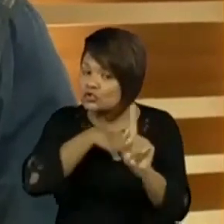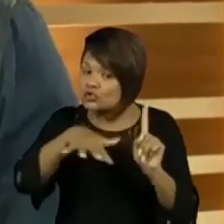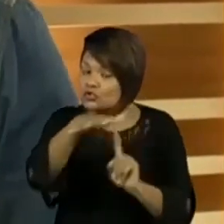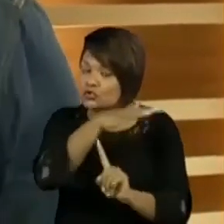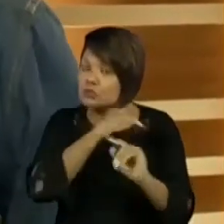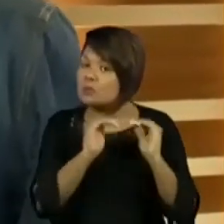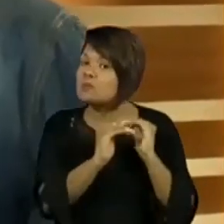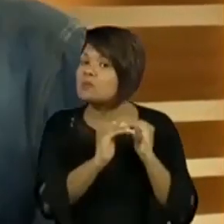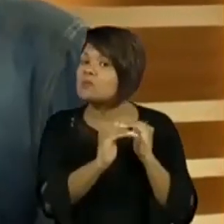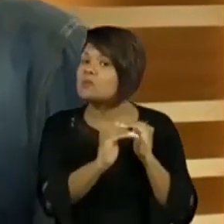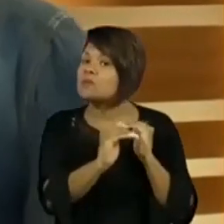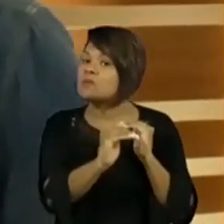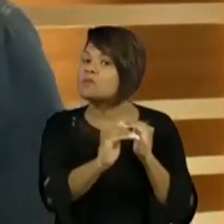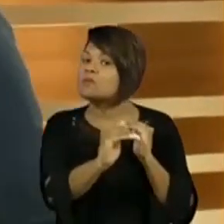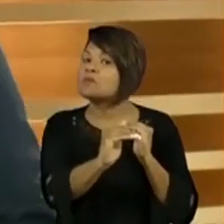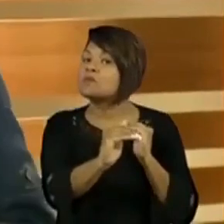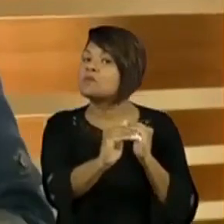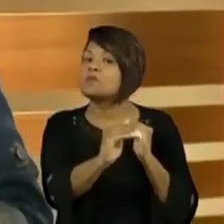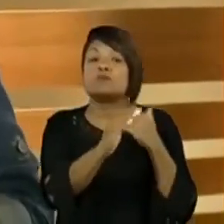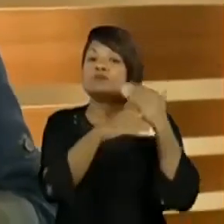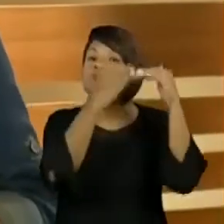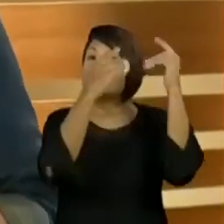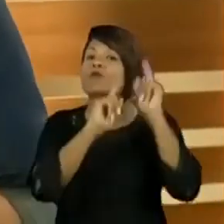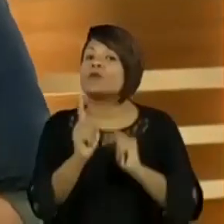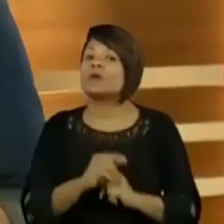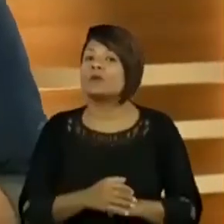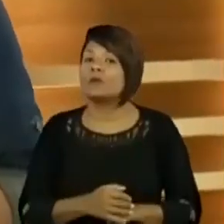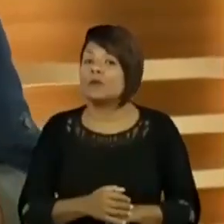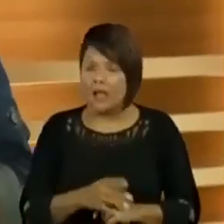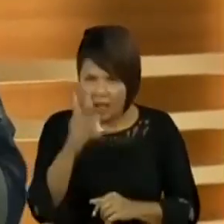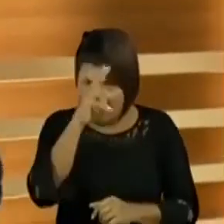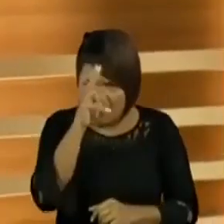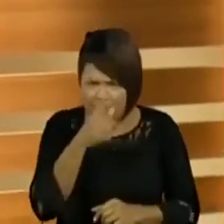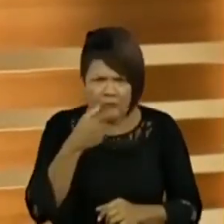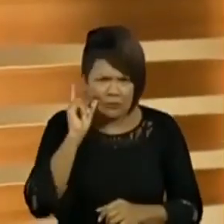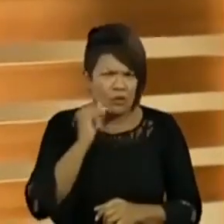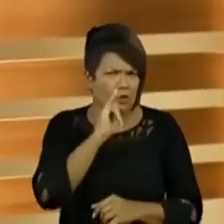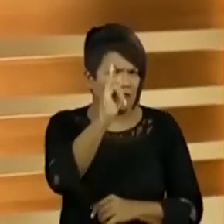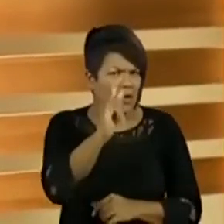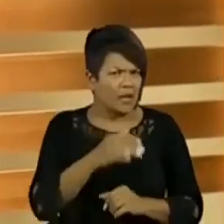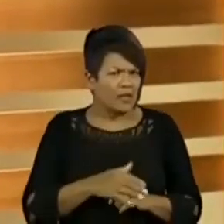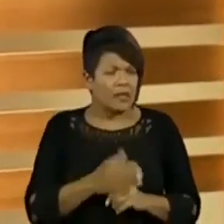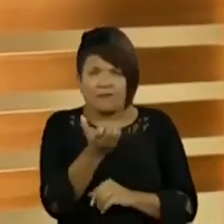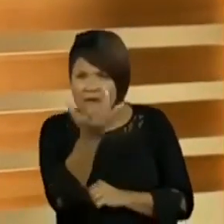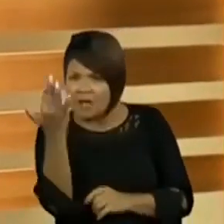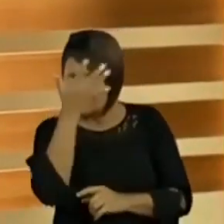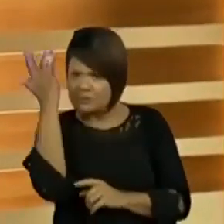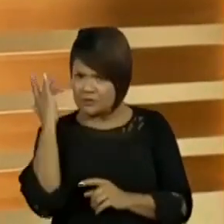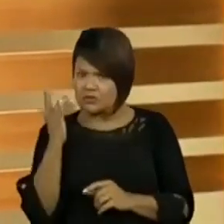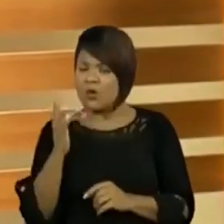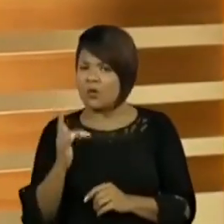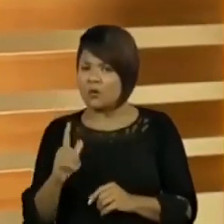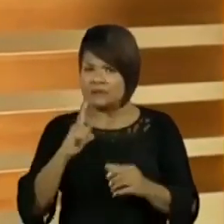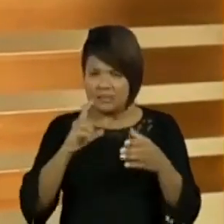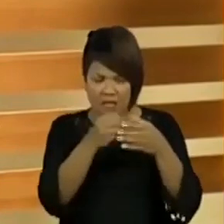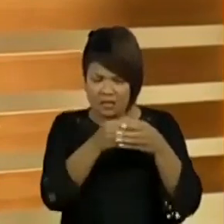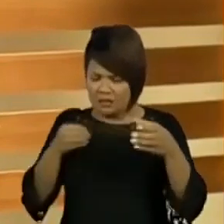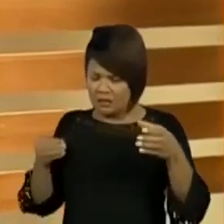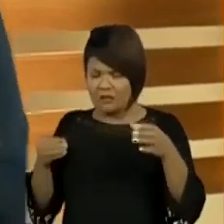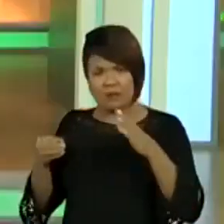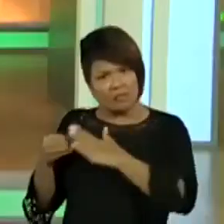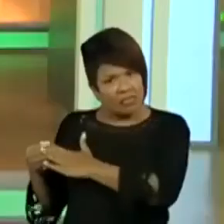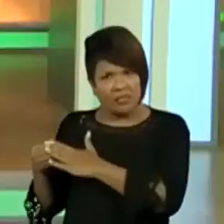é uma que a está discutindo. Lembra que ontem eu, inclusive, falei que muitas pessoas que estão em regimes de segregação,